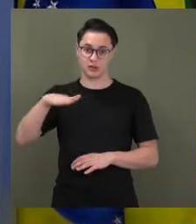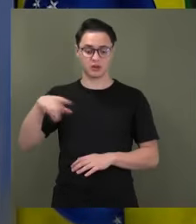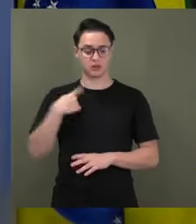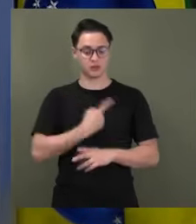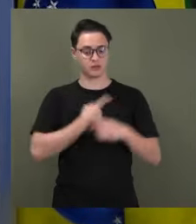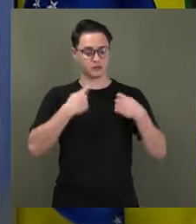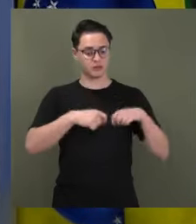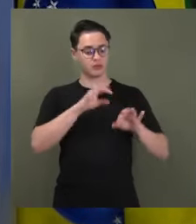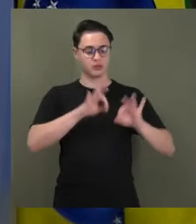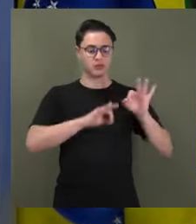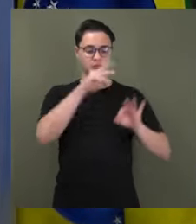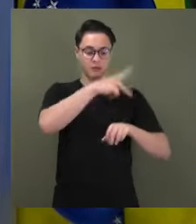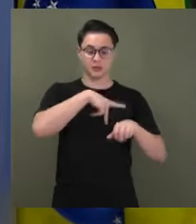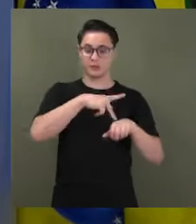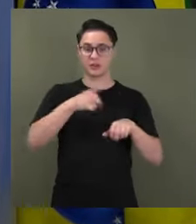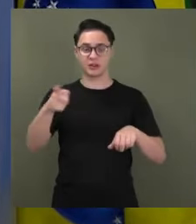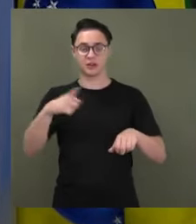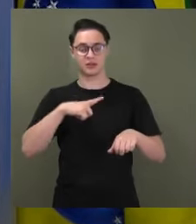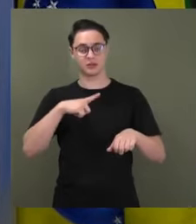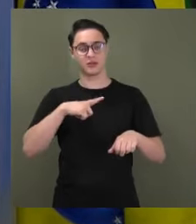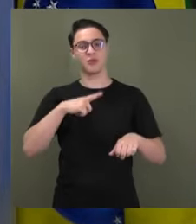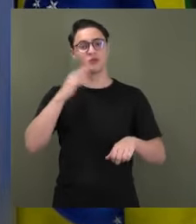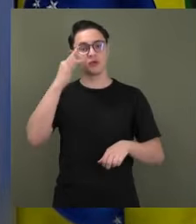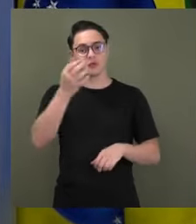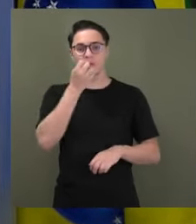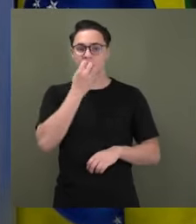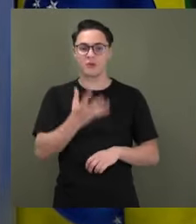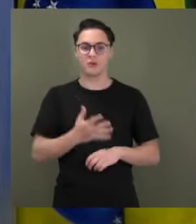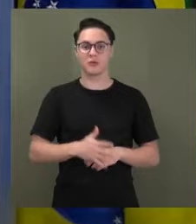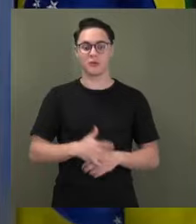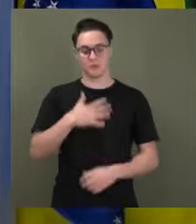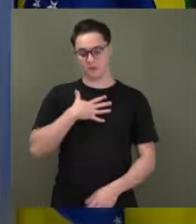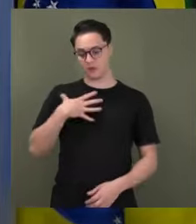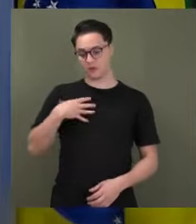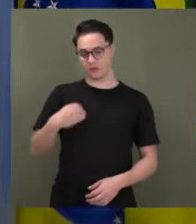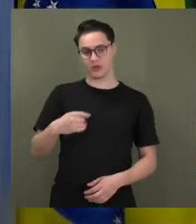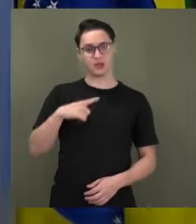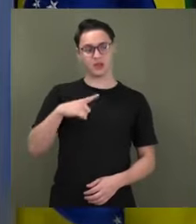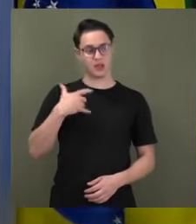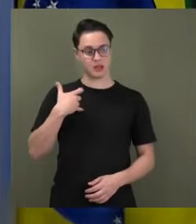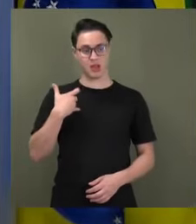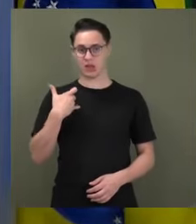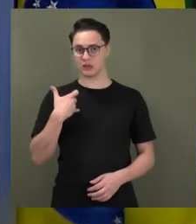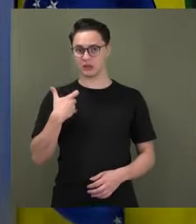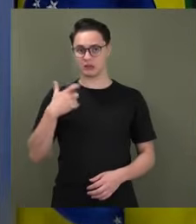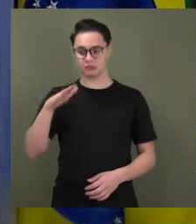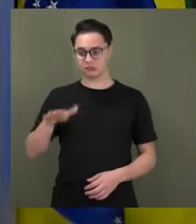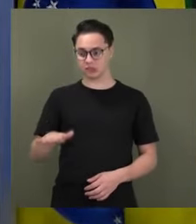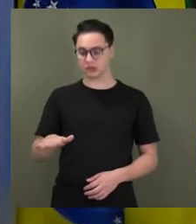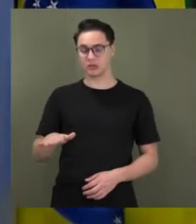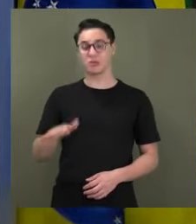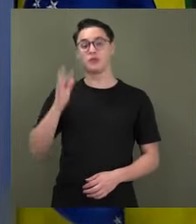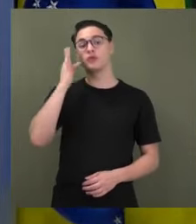para elas. Eu tenho duas filhas da idade dela. O que é que nós vamos deixar para essas futuras